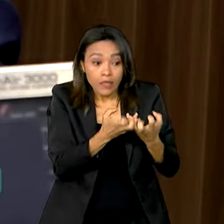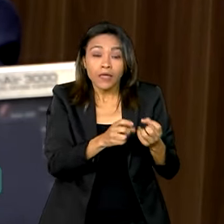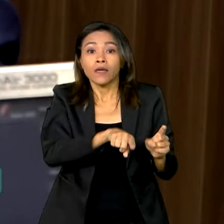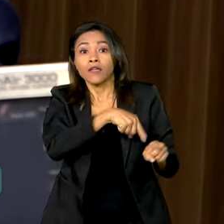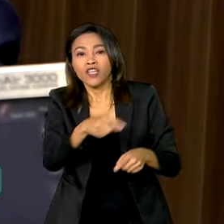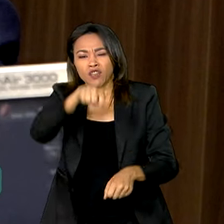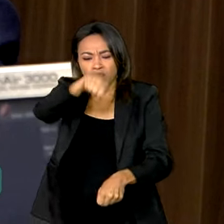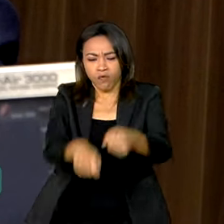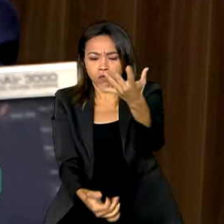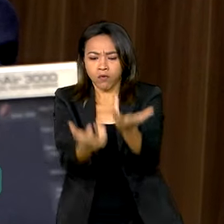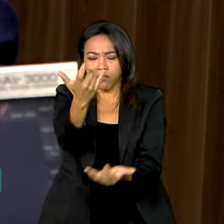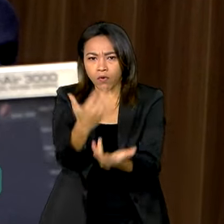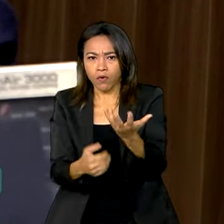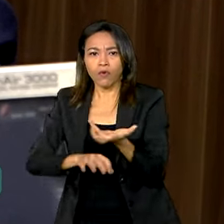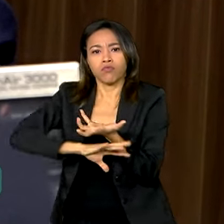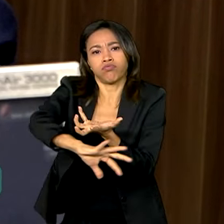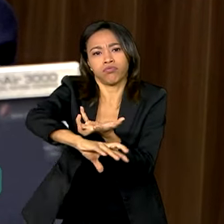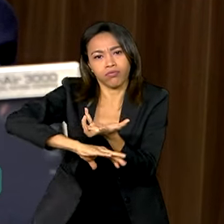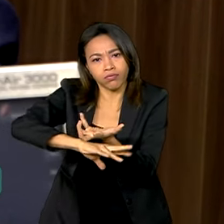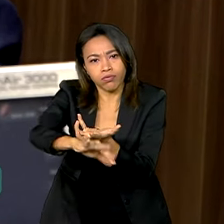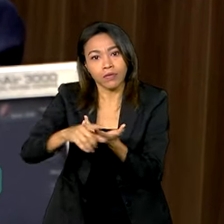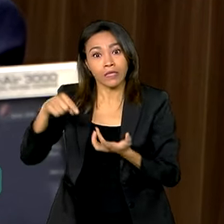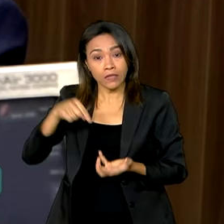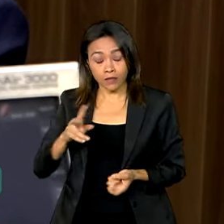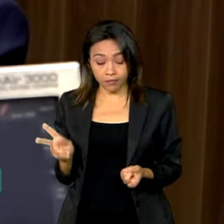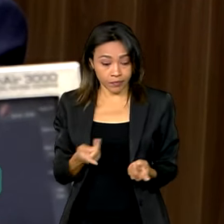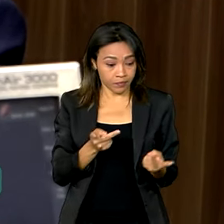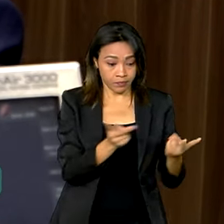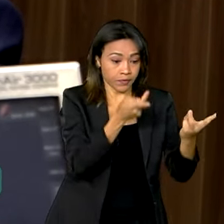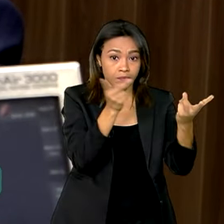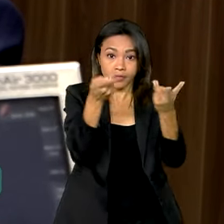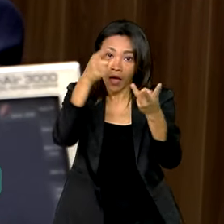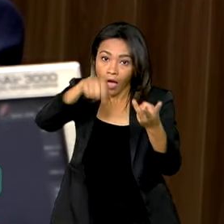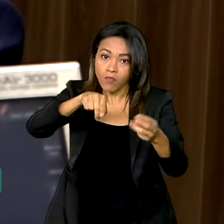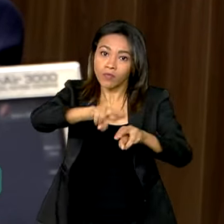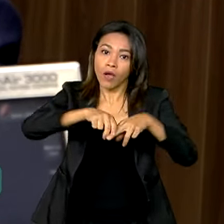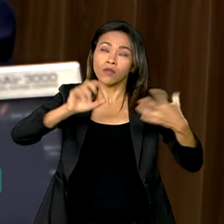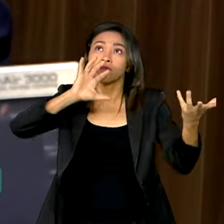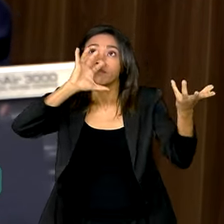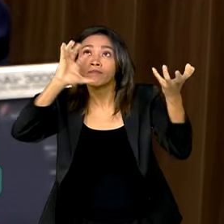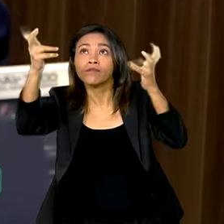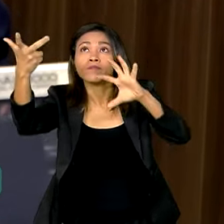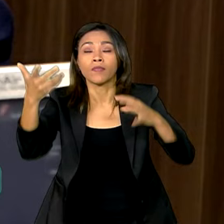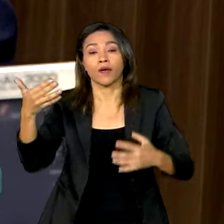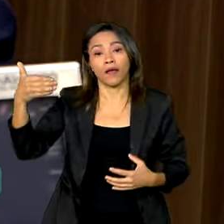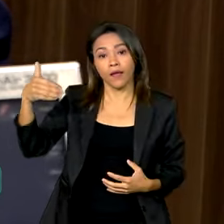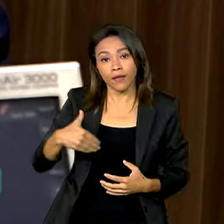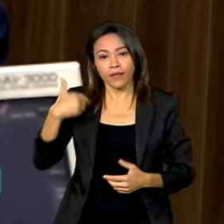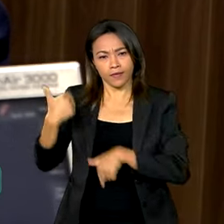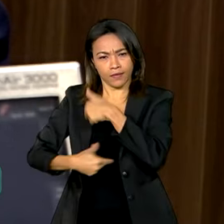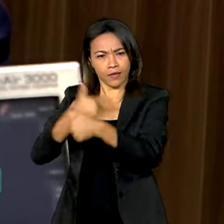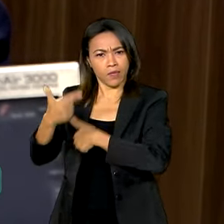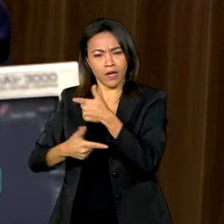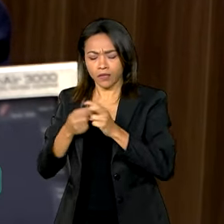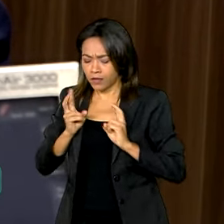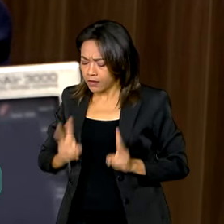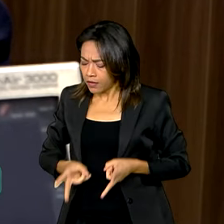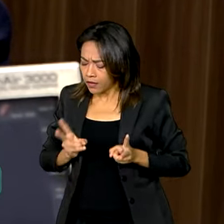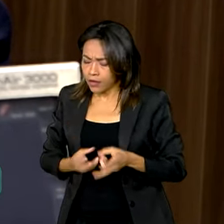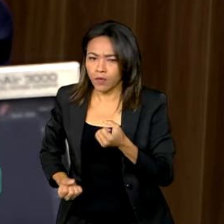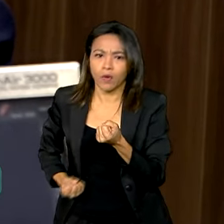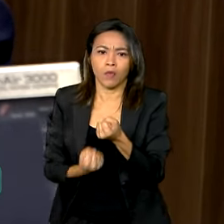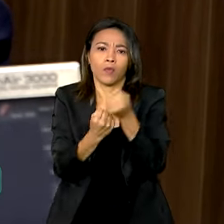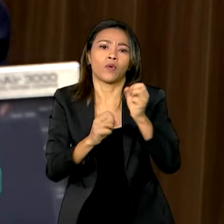o que é o peso das mudanças climáticas. Aqui, trabalhamos para garantir toda ajuda humanitária.